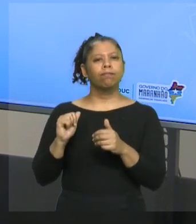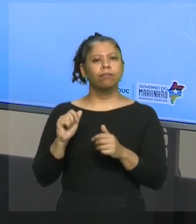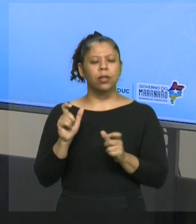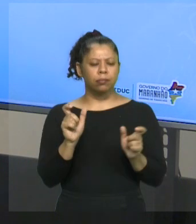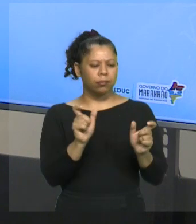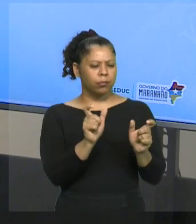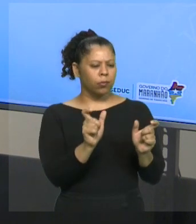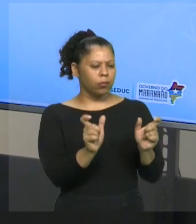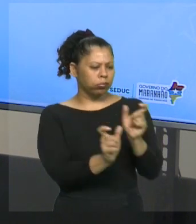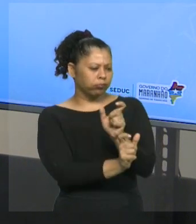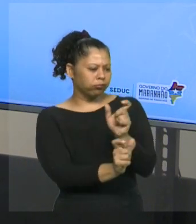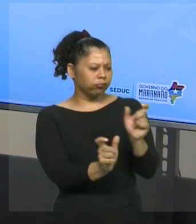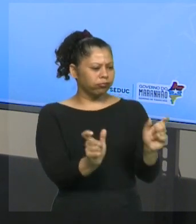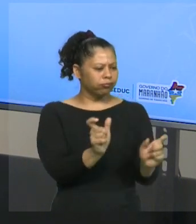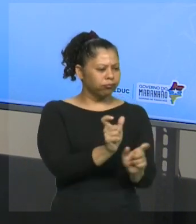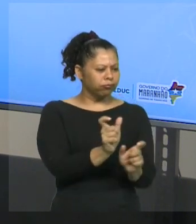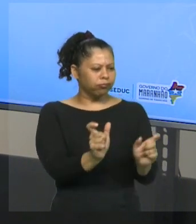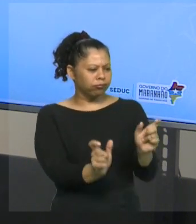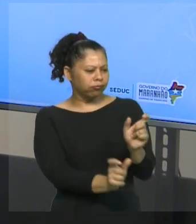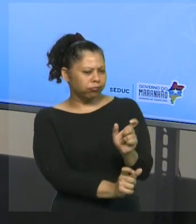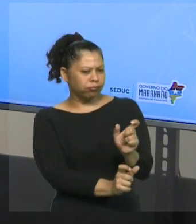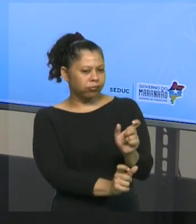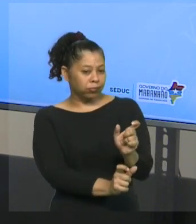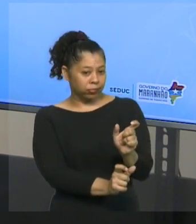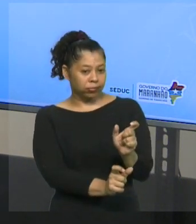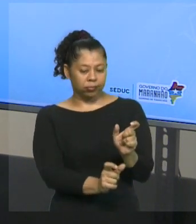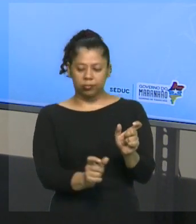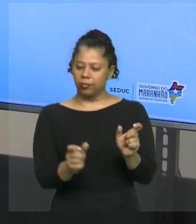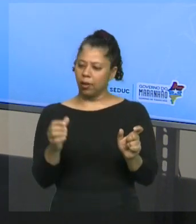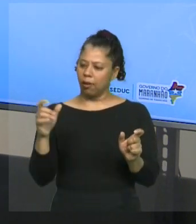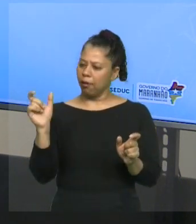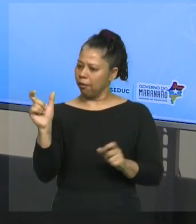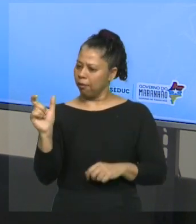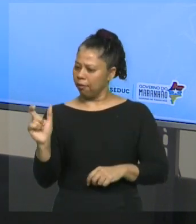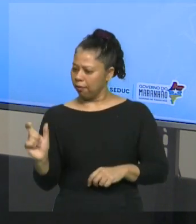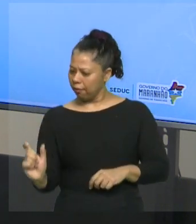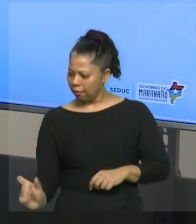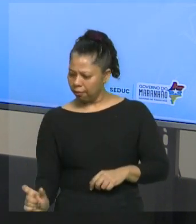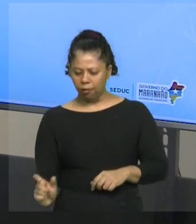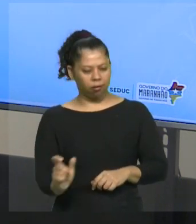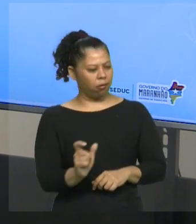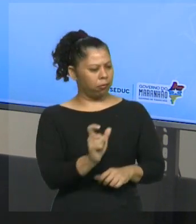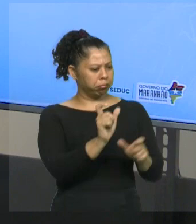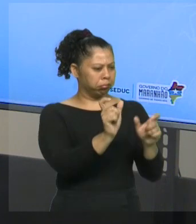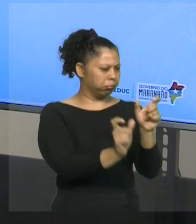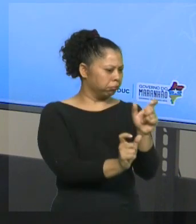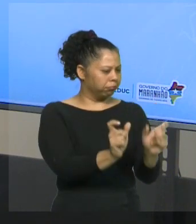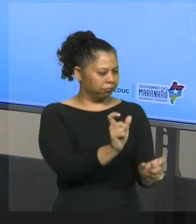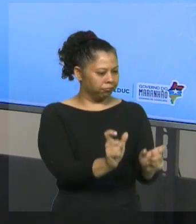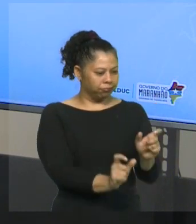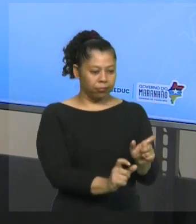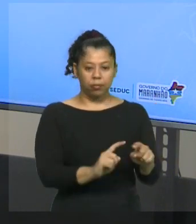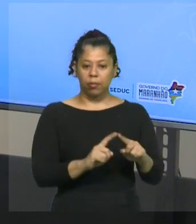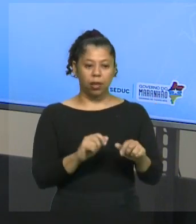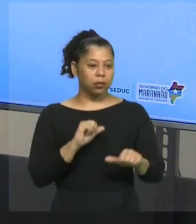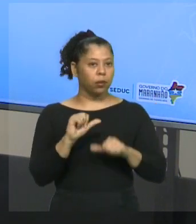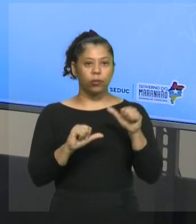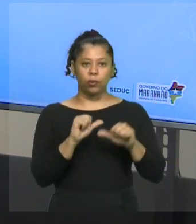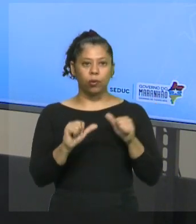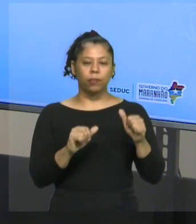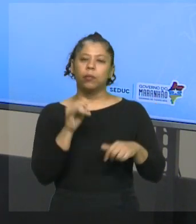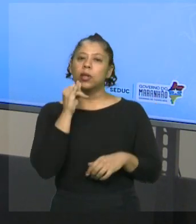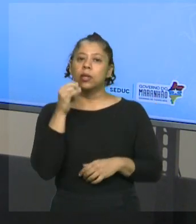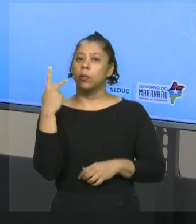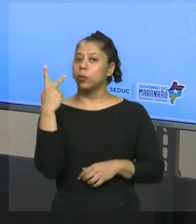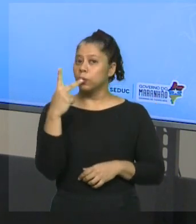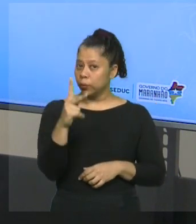posição. E quando eu mudo de posição os elementos, eu não altero o conjunto. Por exemplo, na tua sala de aula, se